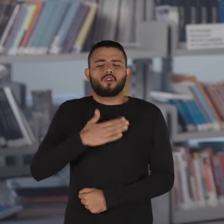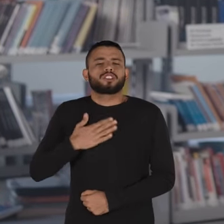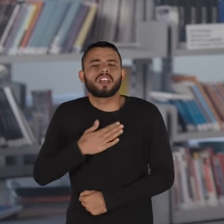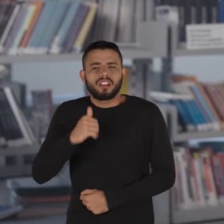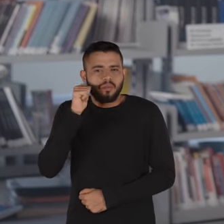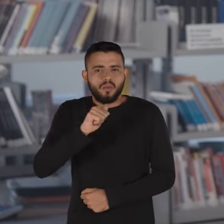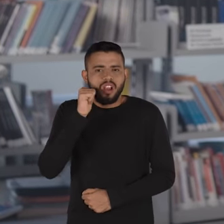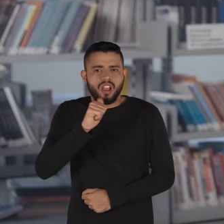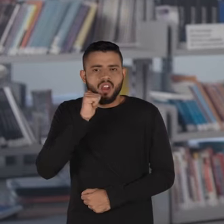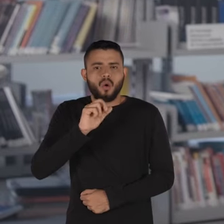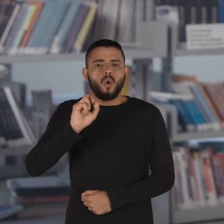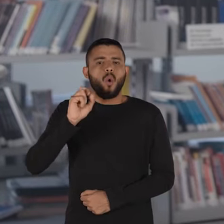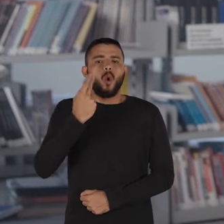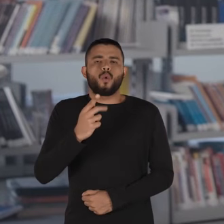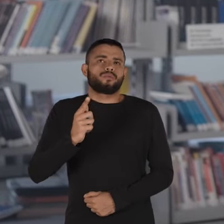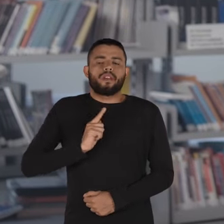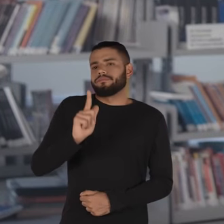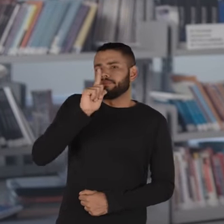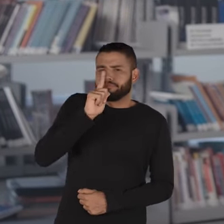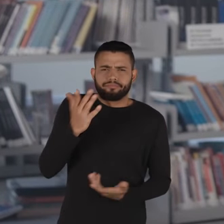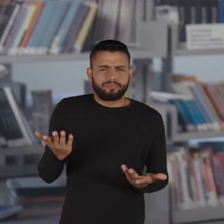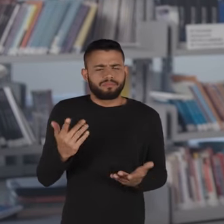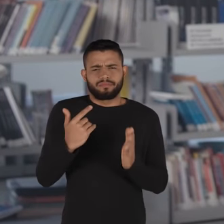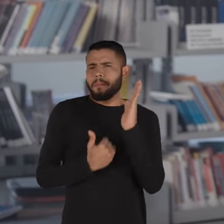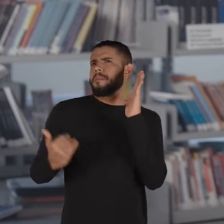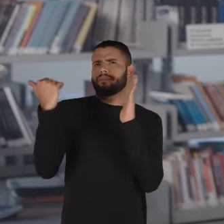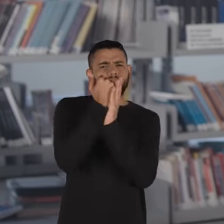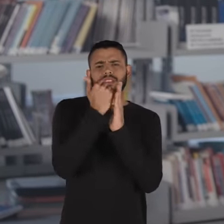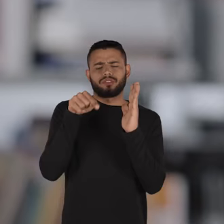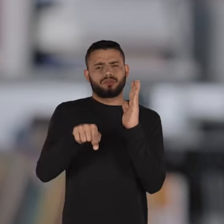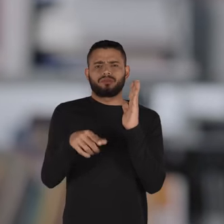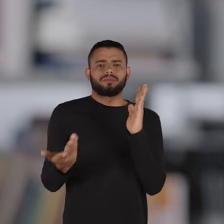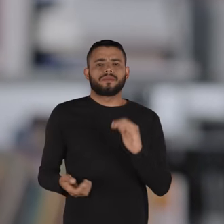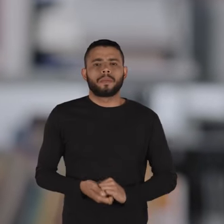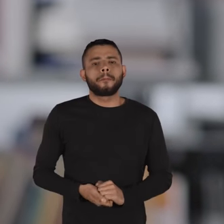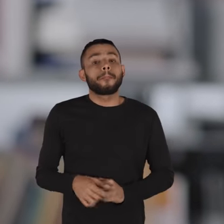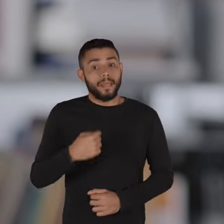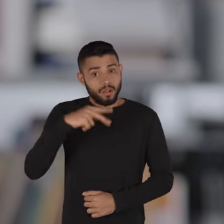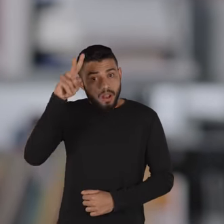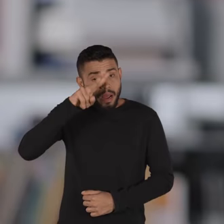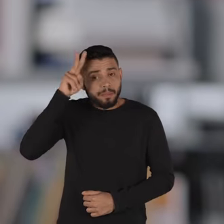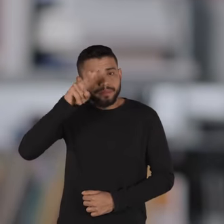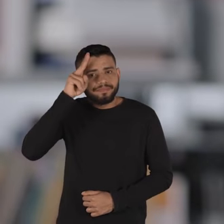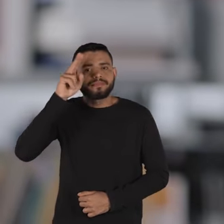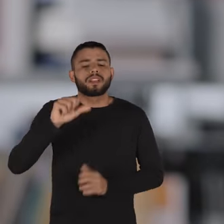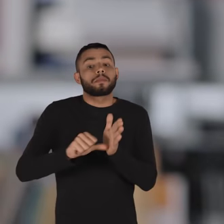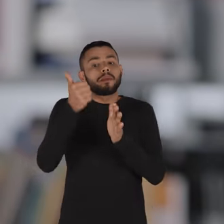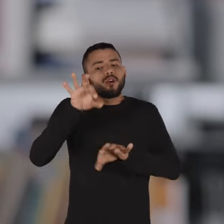mulheres ou ter um órgão masculino, etc. É muito além disso. Eu lembro que na